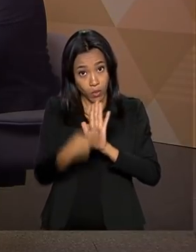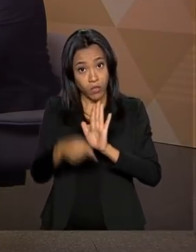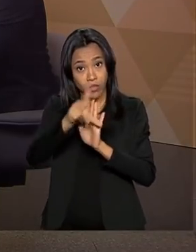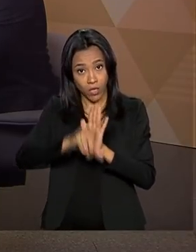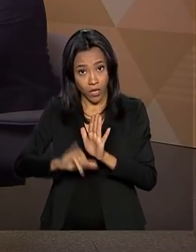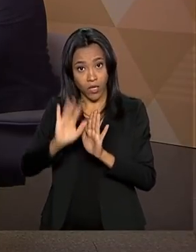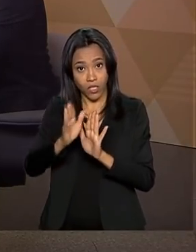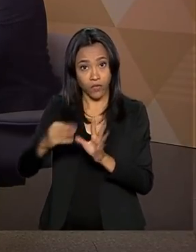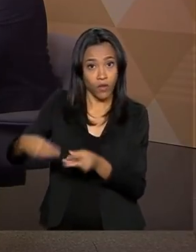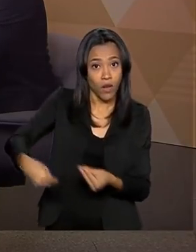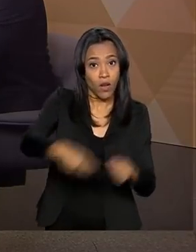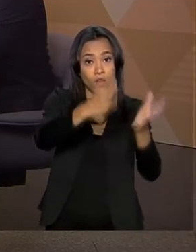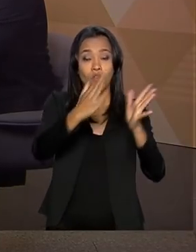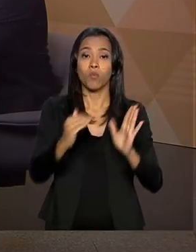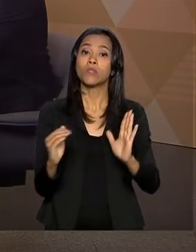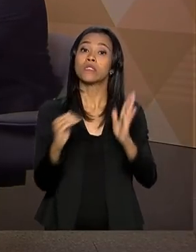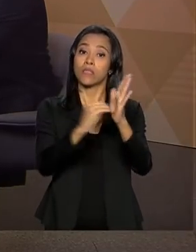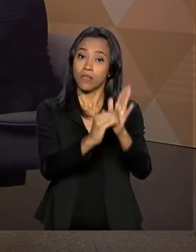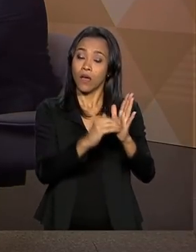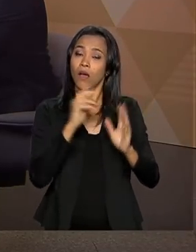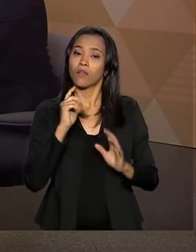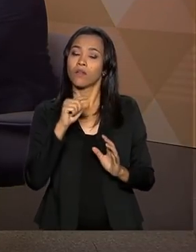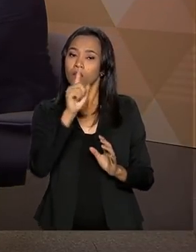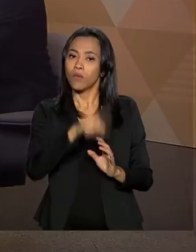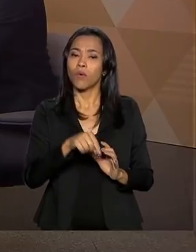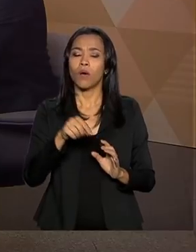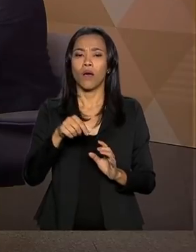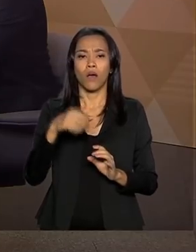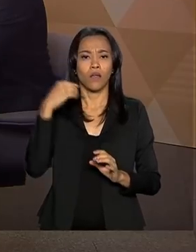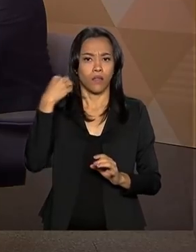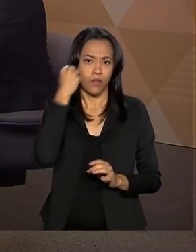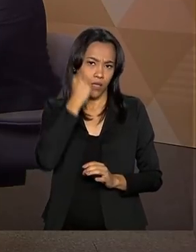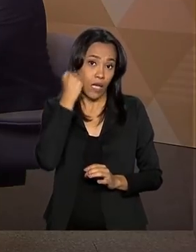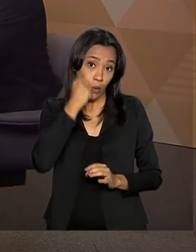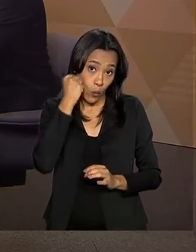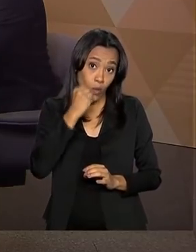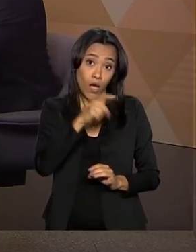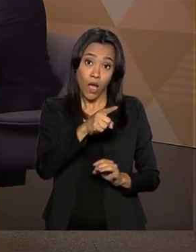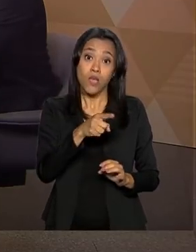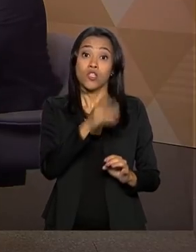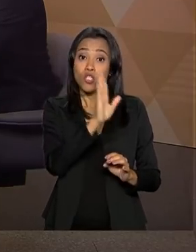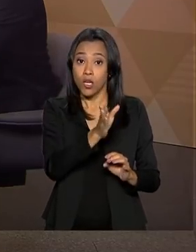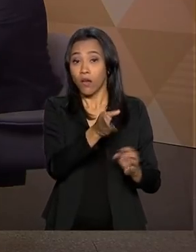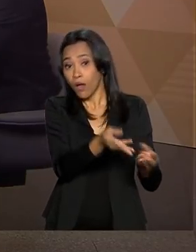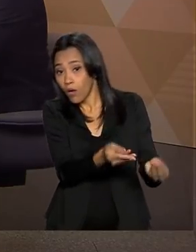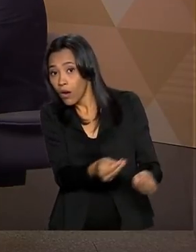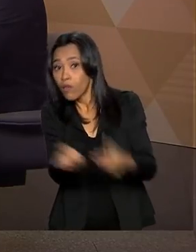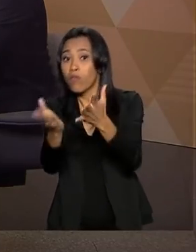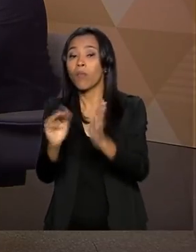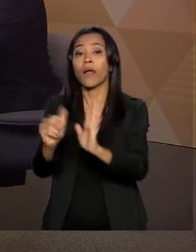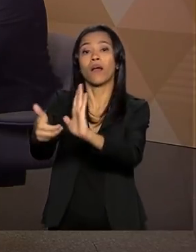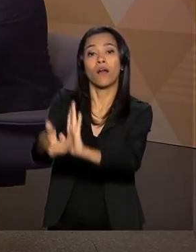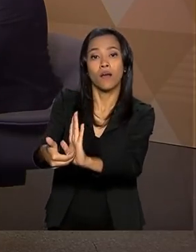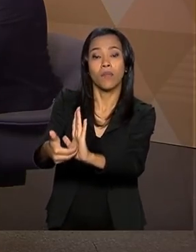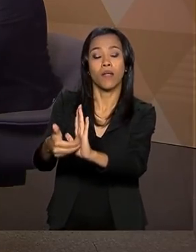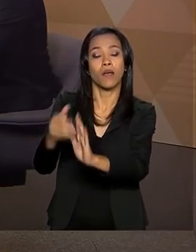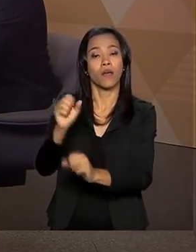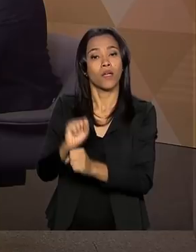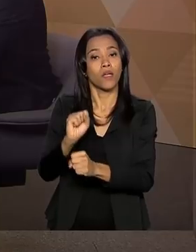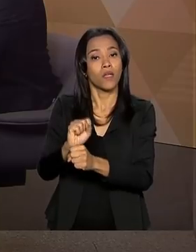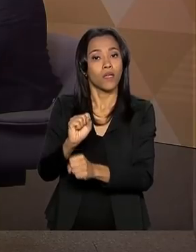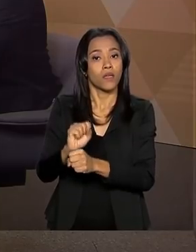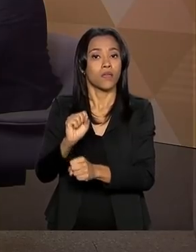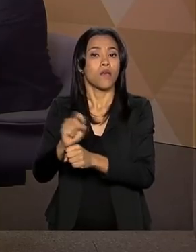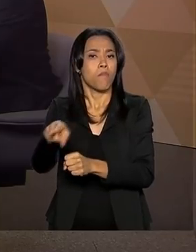lei de autoria da senadora Leila, que está agora na Câmara. E o governo atuará para alterar, para